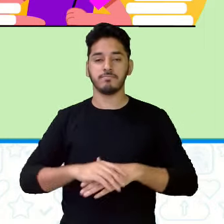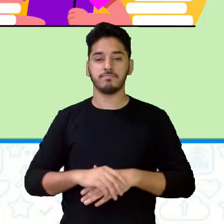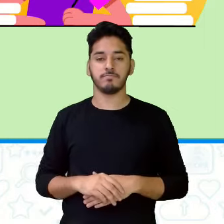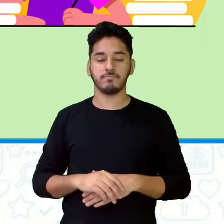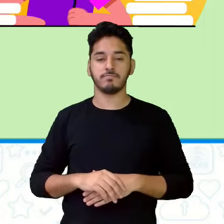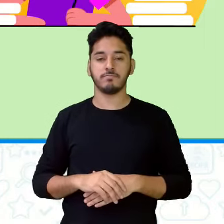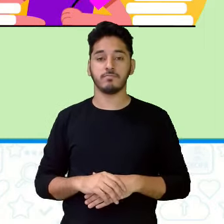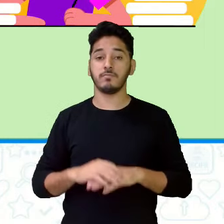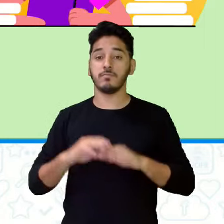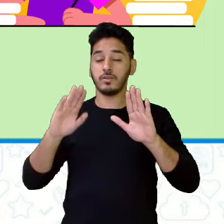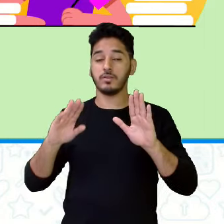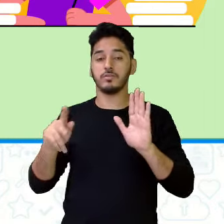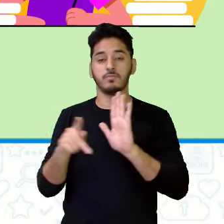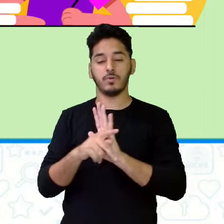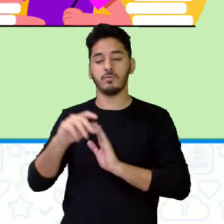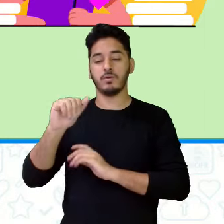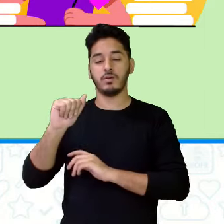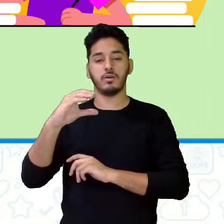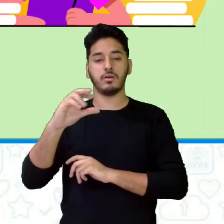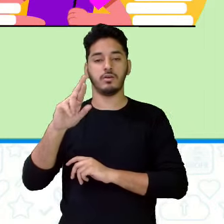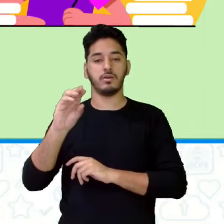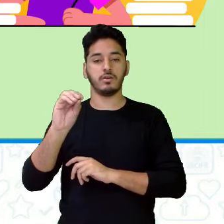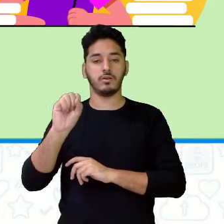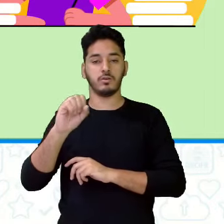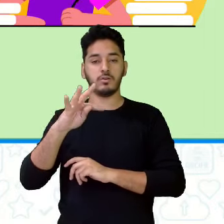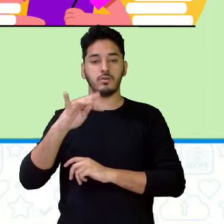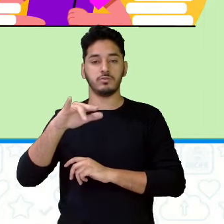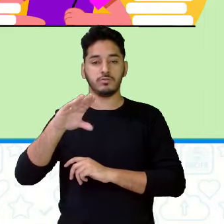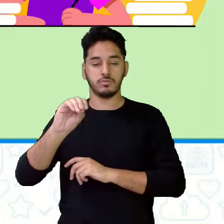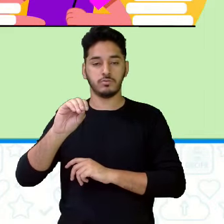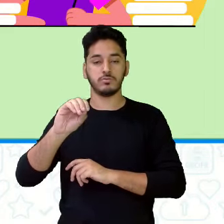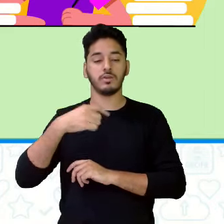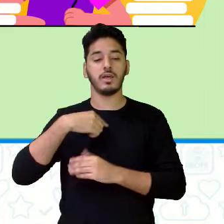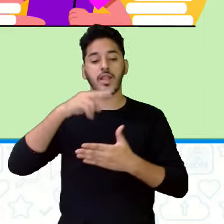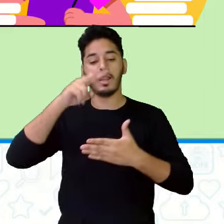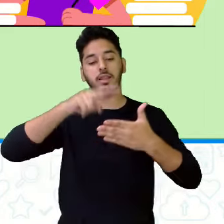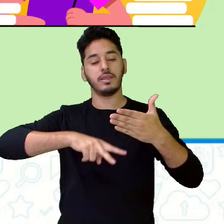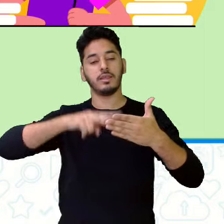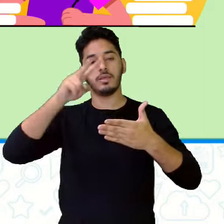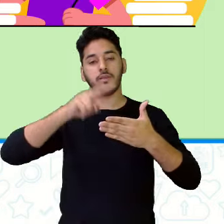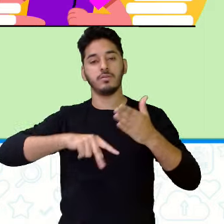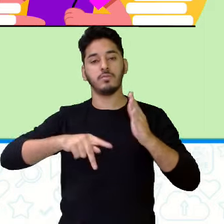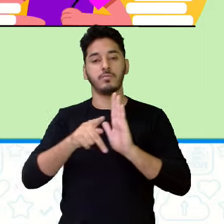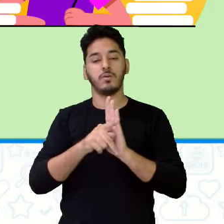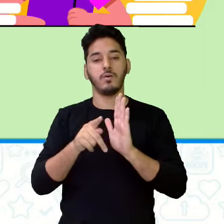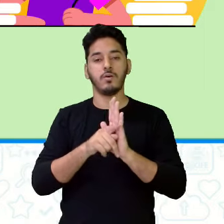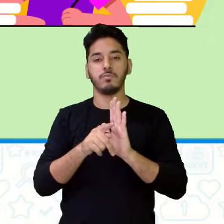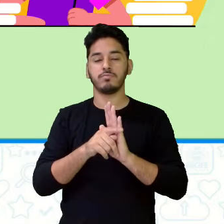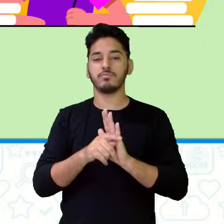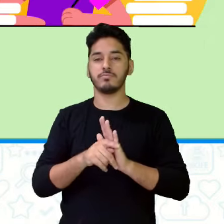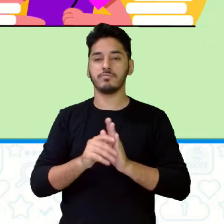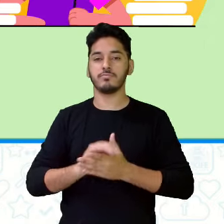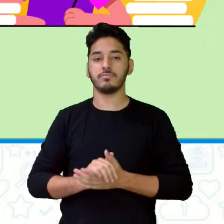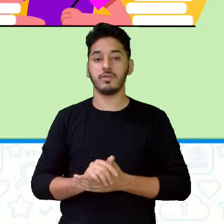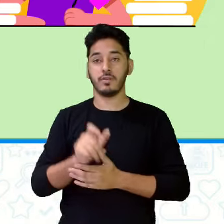A partir dos acrósticos. Que são lidos em sentido vertical. São